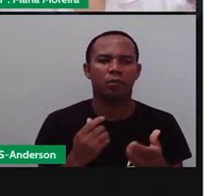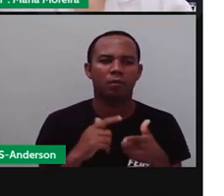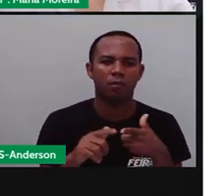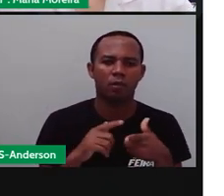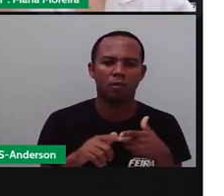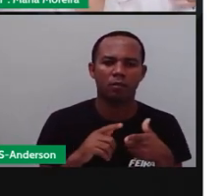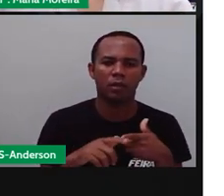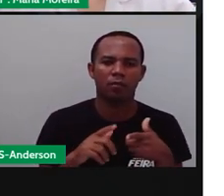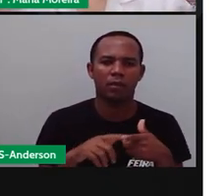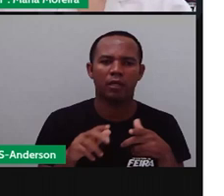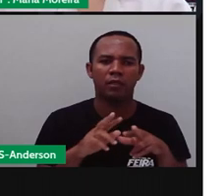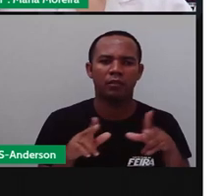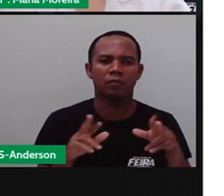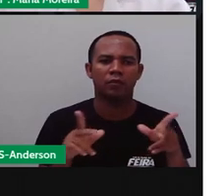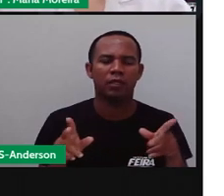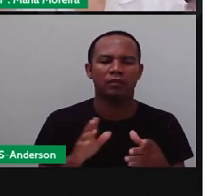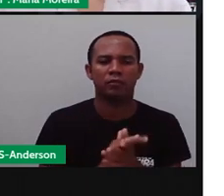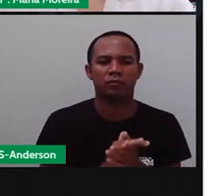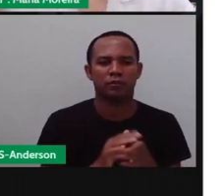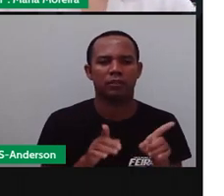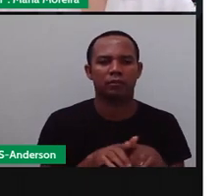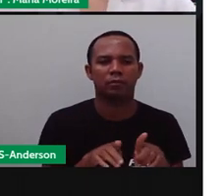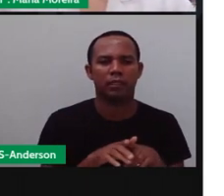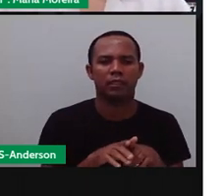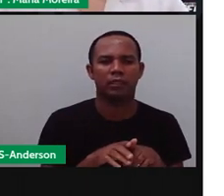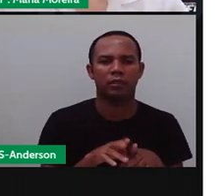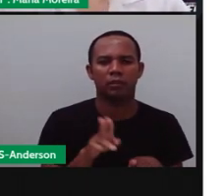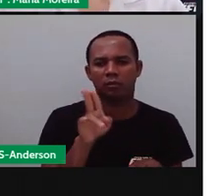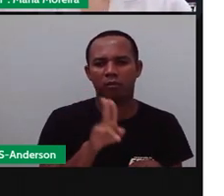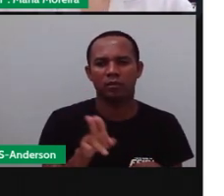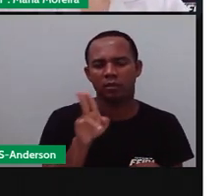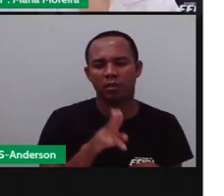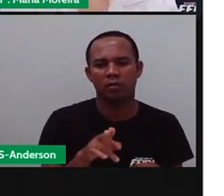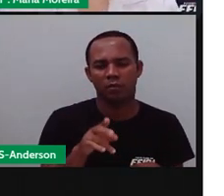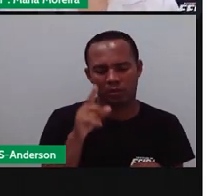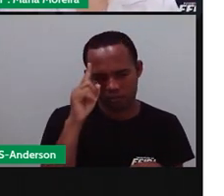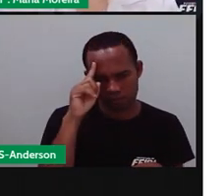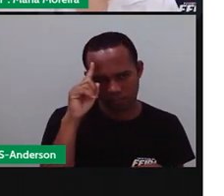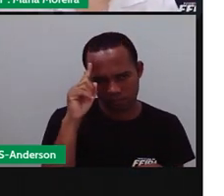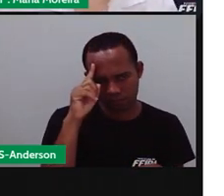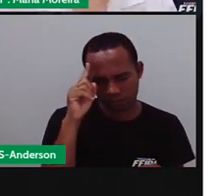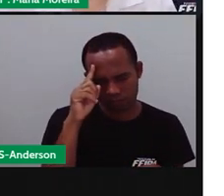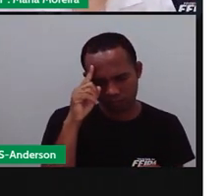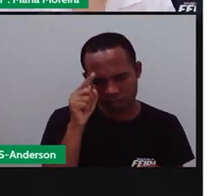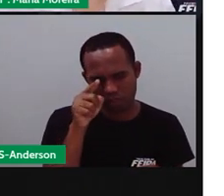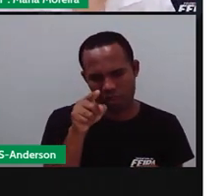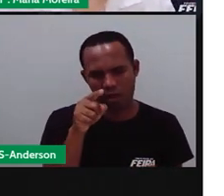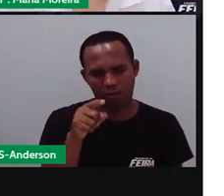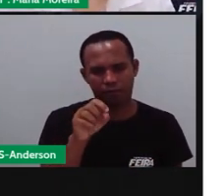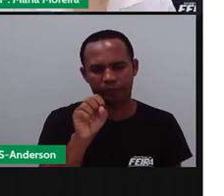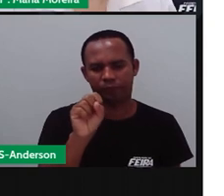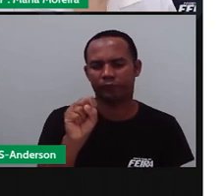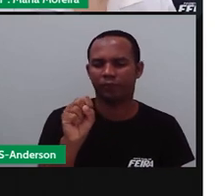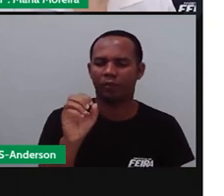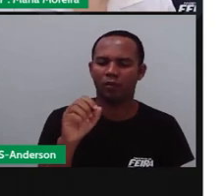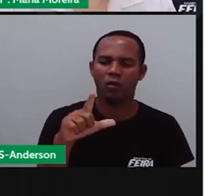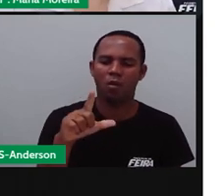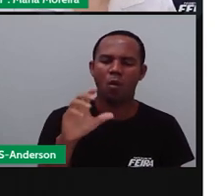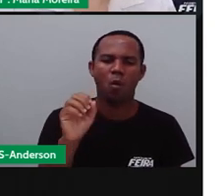químicos que acabam utilizando no solo, utilizando, utilizando, utilizando, que chega um momento que aquele solo, ele não produz